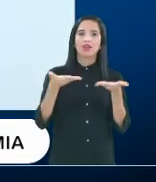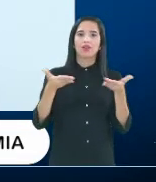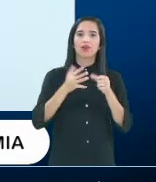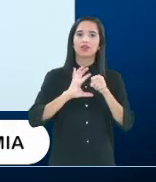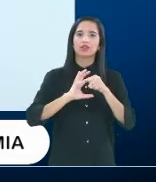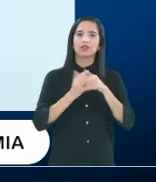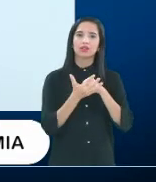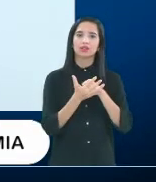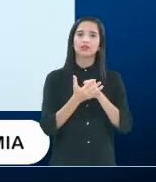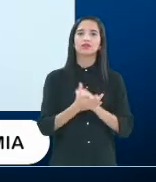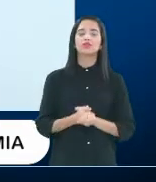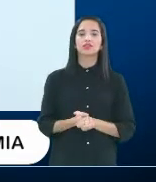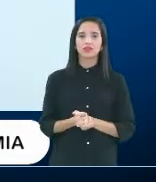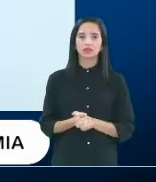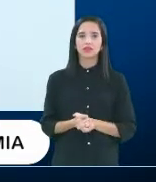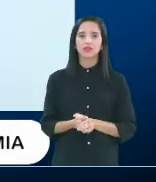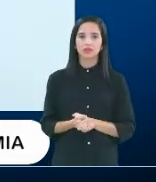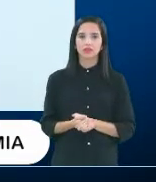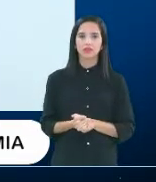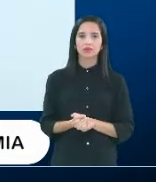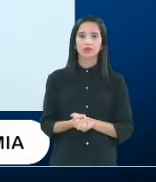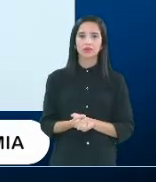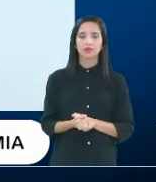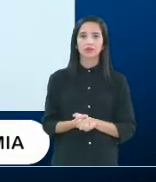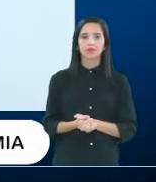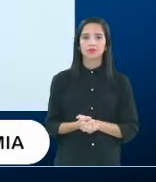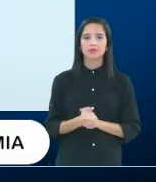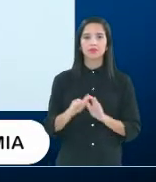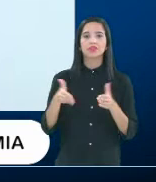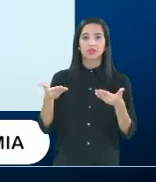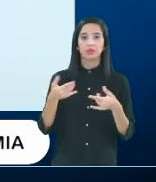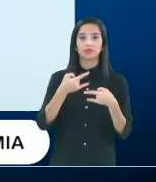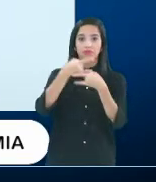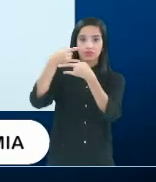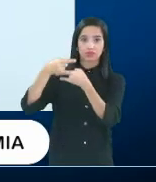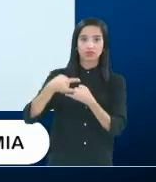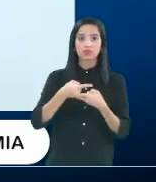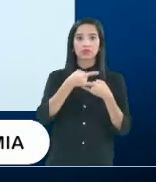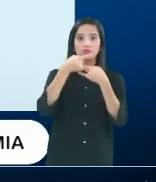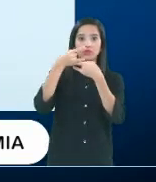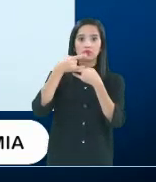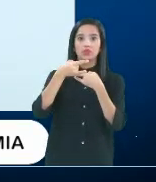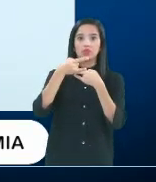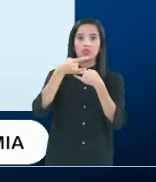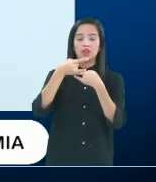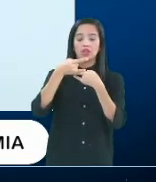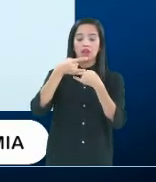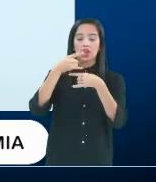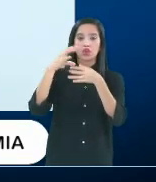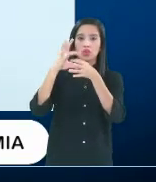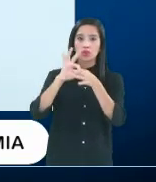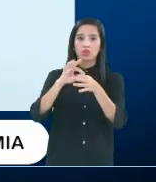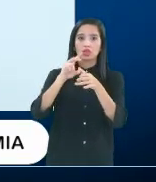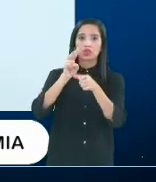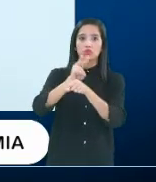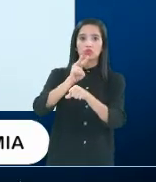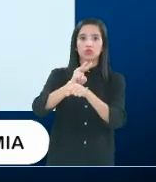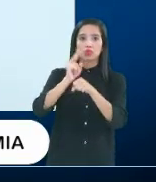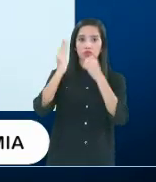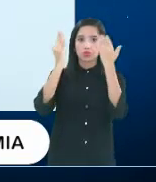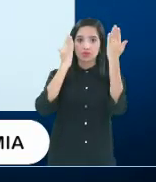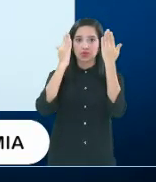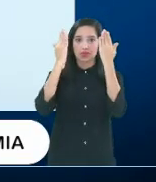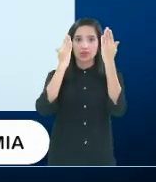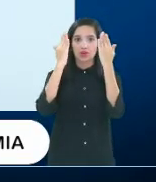pós-pandemia. Então, o atendimento online, no caso da saúde mental,